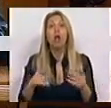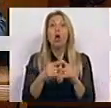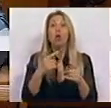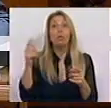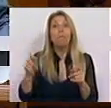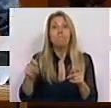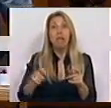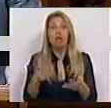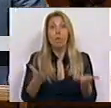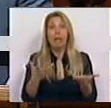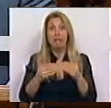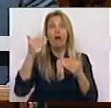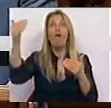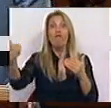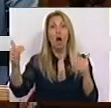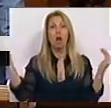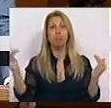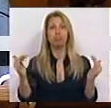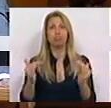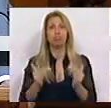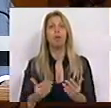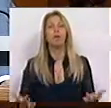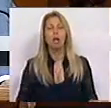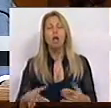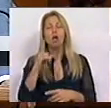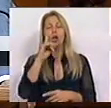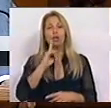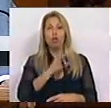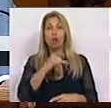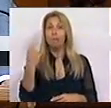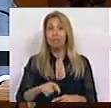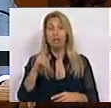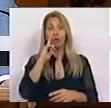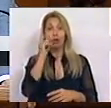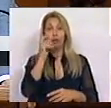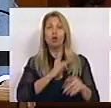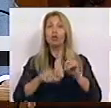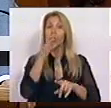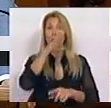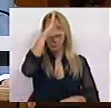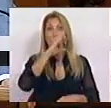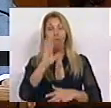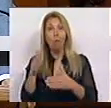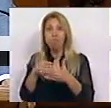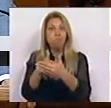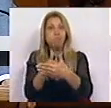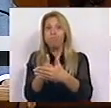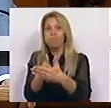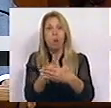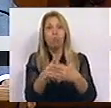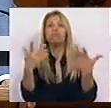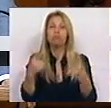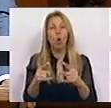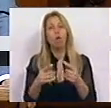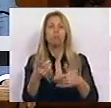meses. Senhora Presidente, Senhoras e Senhores Deputados, o Governo está num beco e limita-se a trocar desequilíbrios